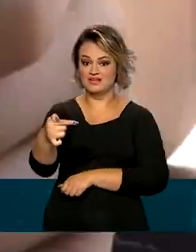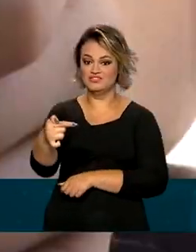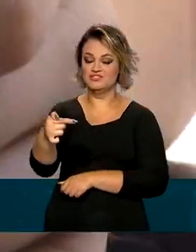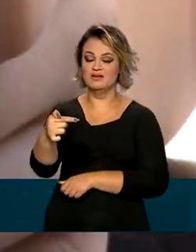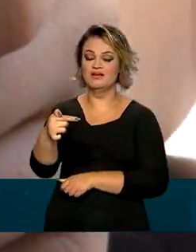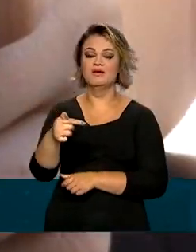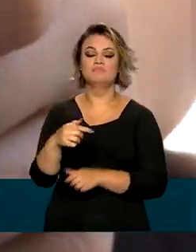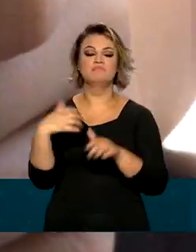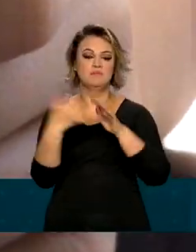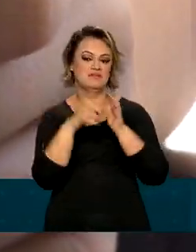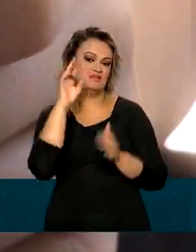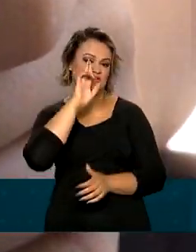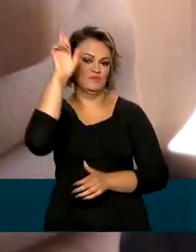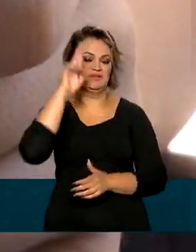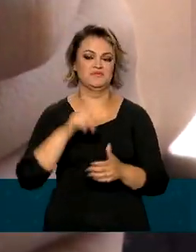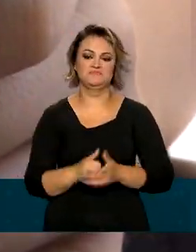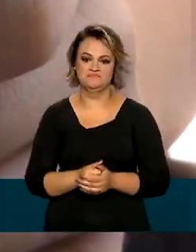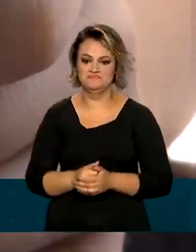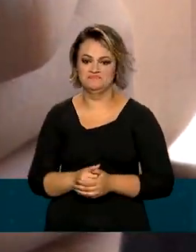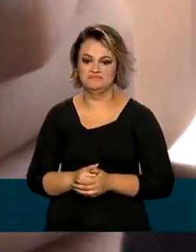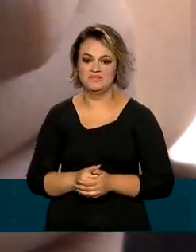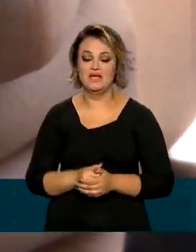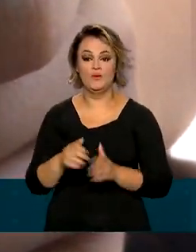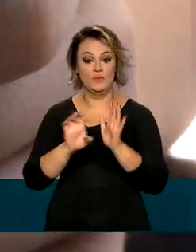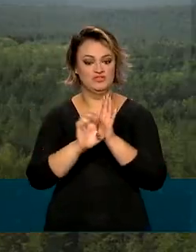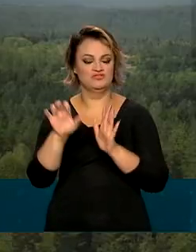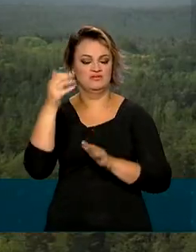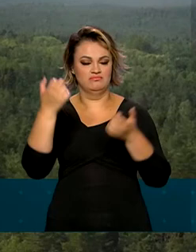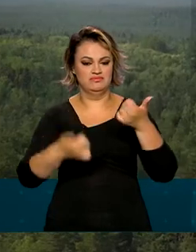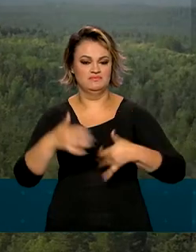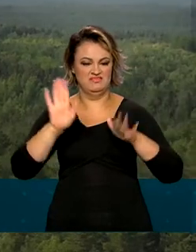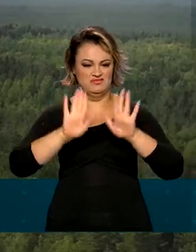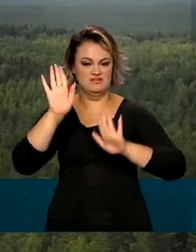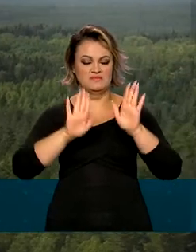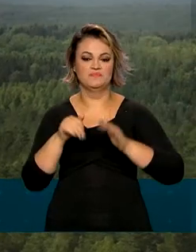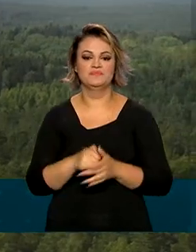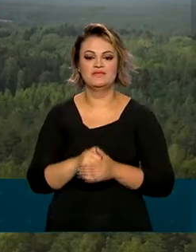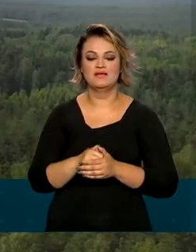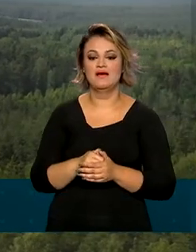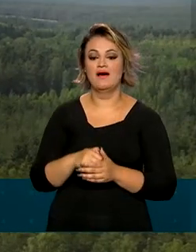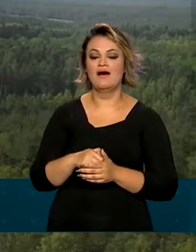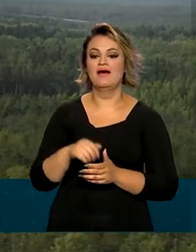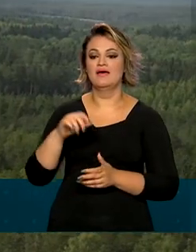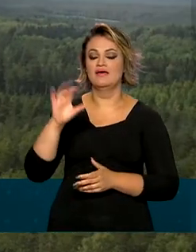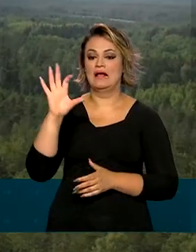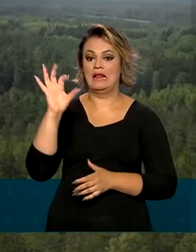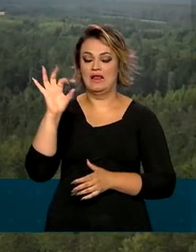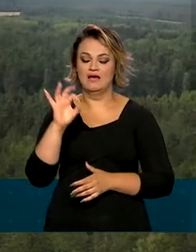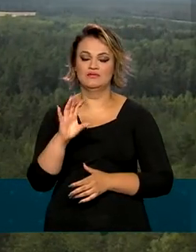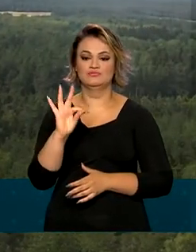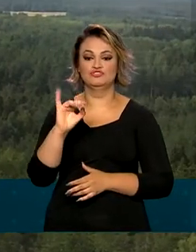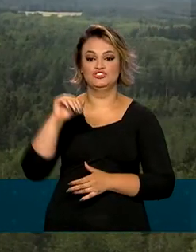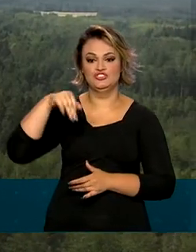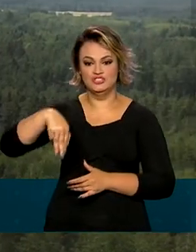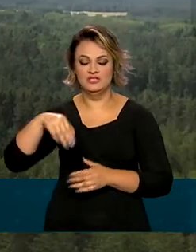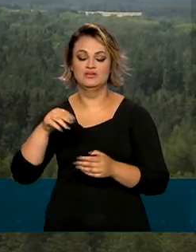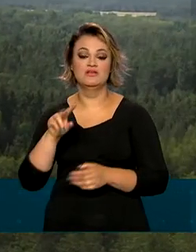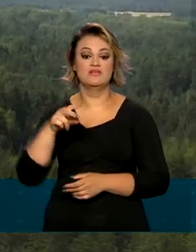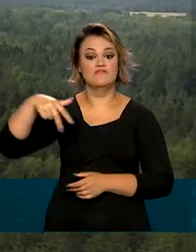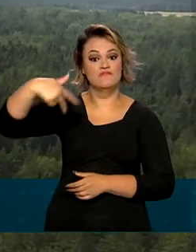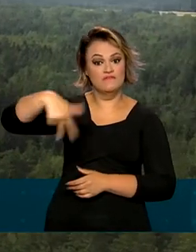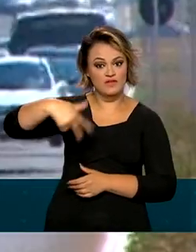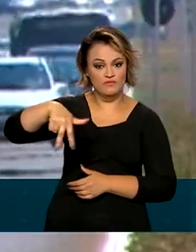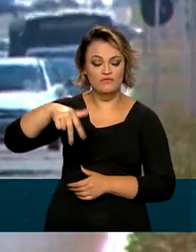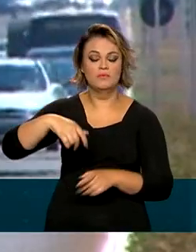operadoras qualificadas no edital de licitação. As prestadoras Claro, Tim e Vivo deverão ter um número mínimo de